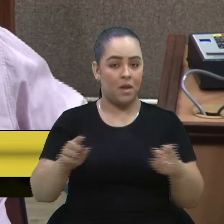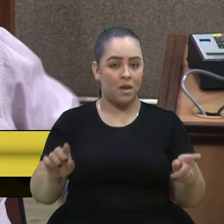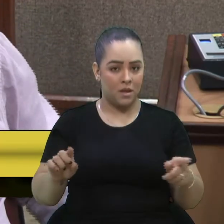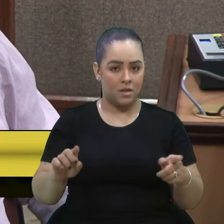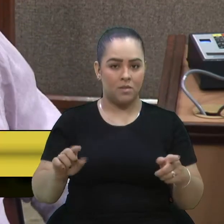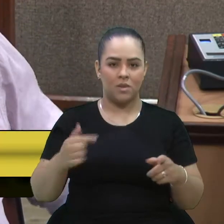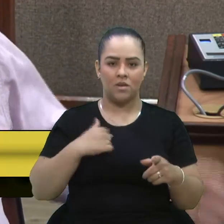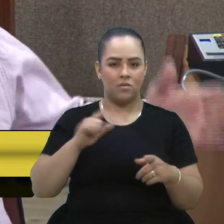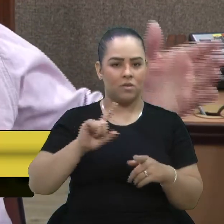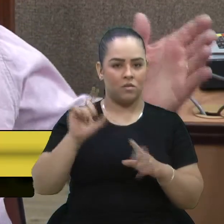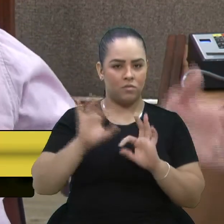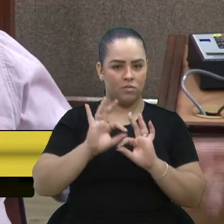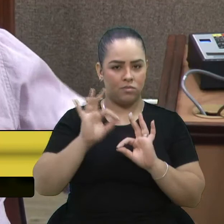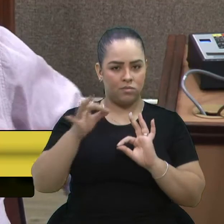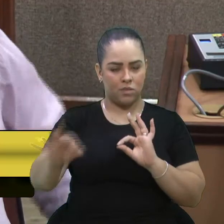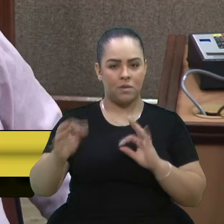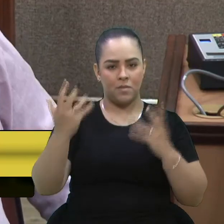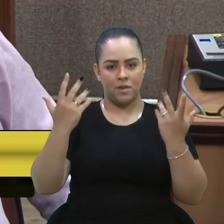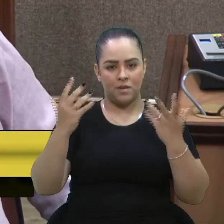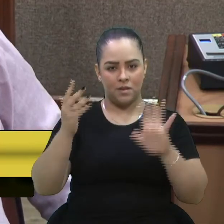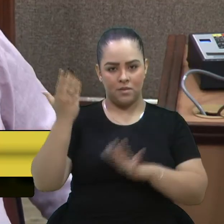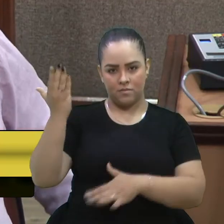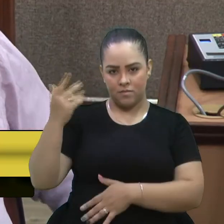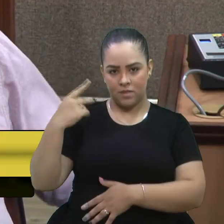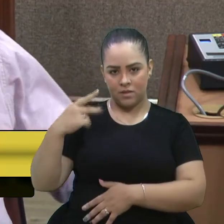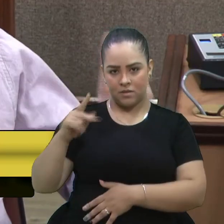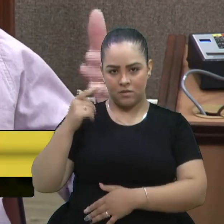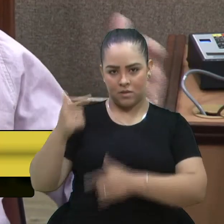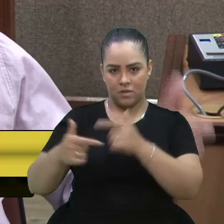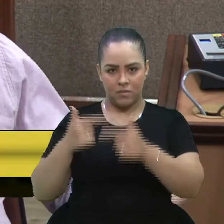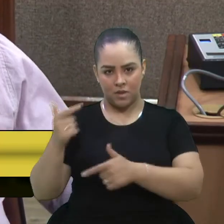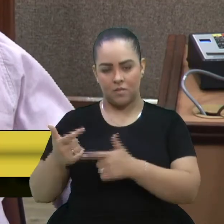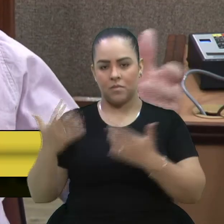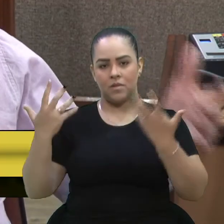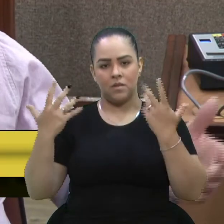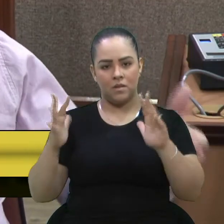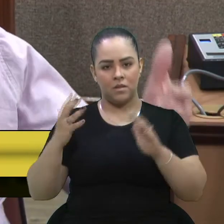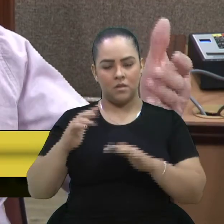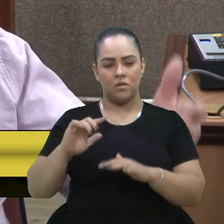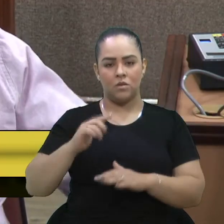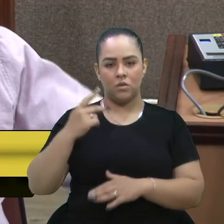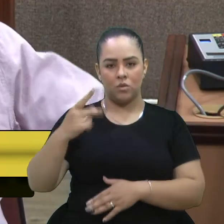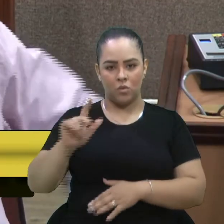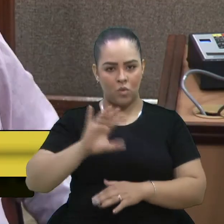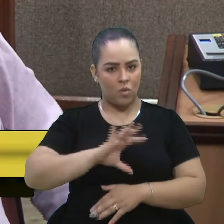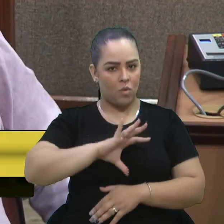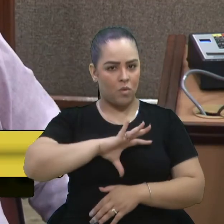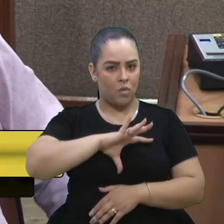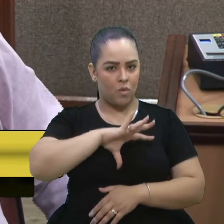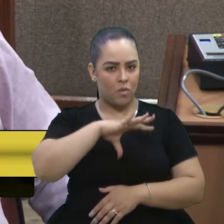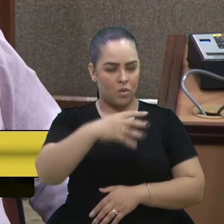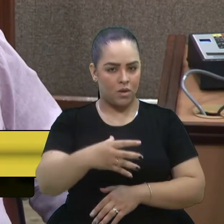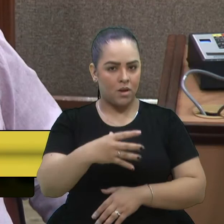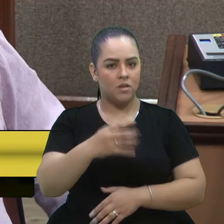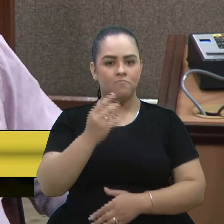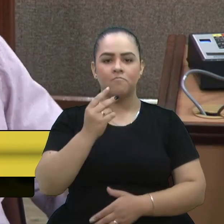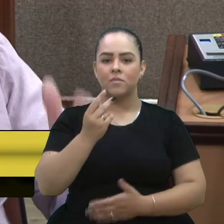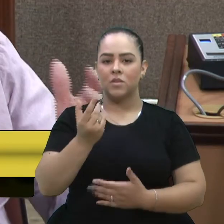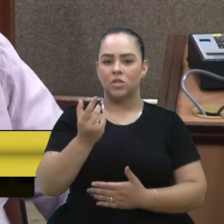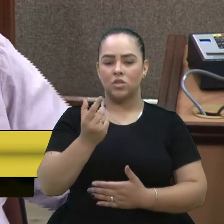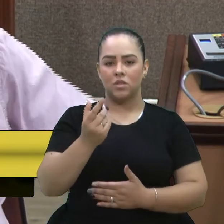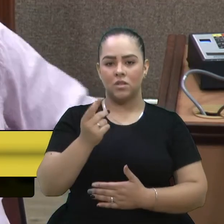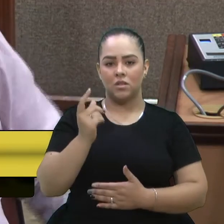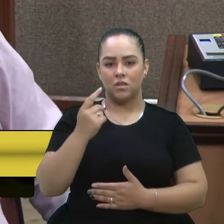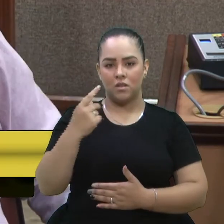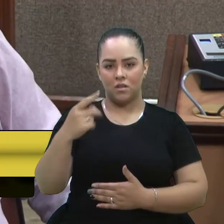estender muito, parabenizar pelo teu trabalho, parabenizar pela tua coragem em colocar teu nome na disputa. A